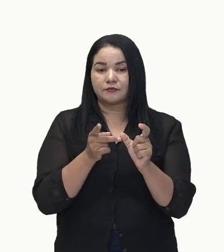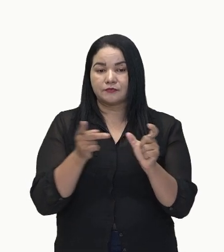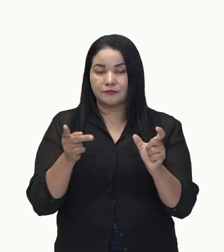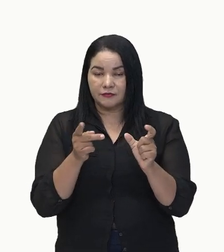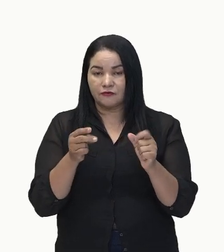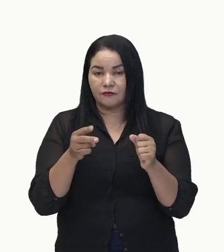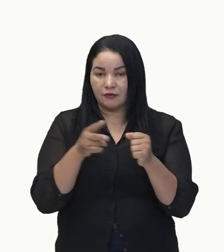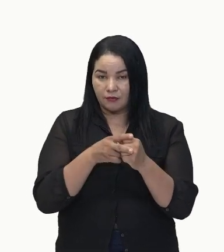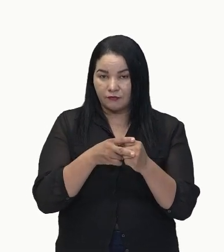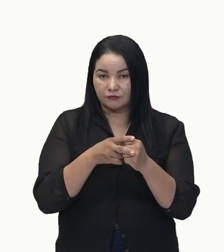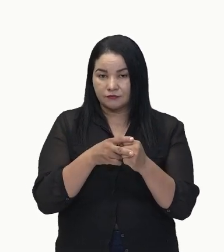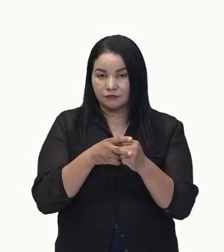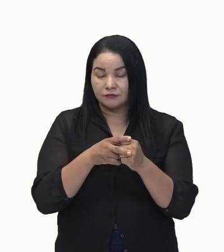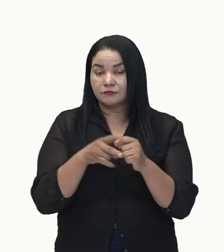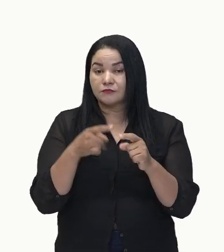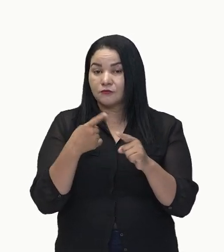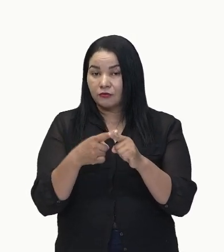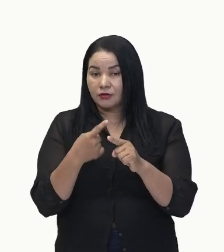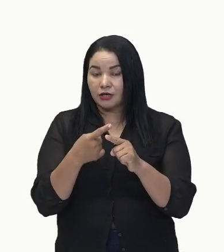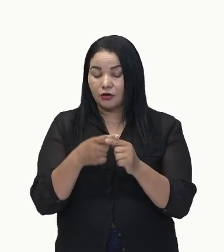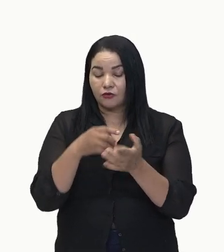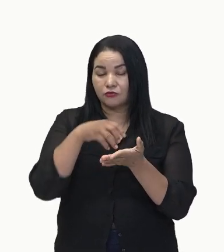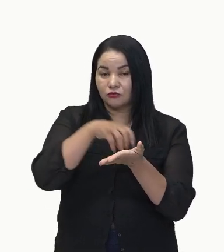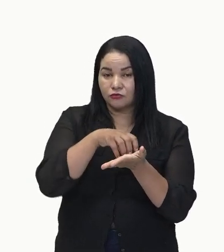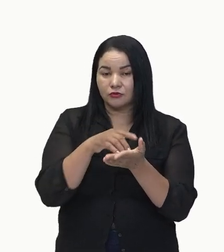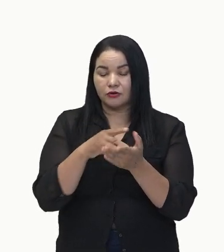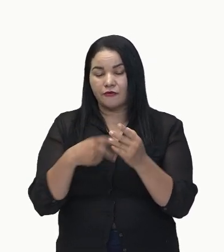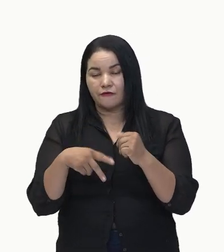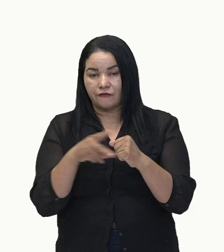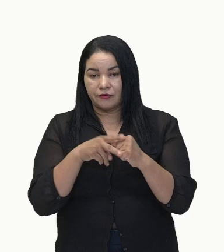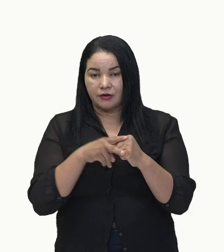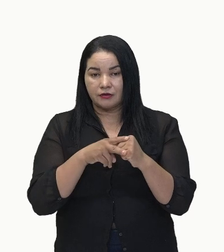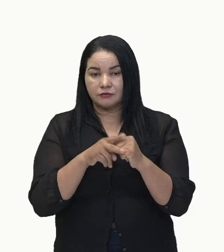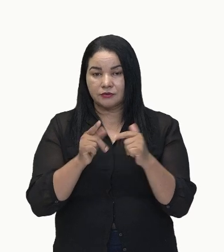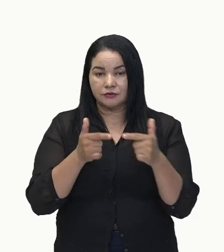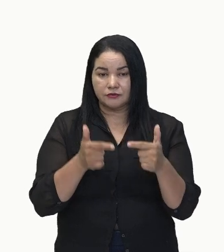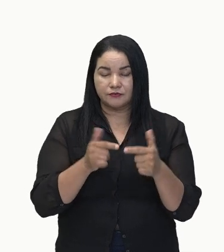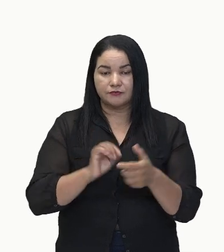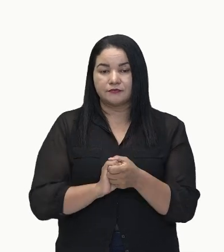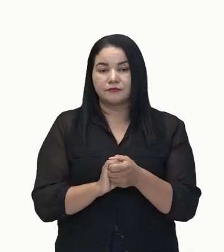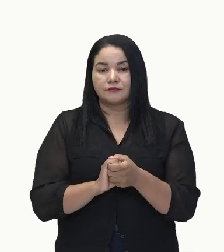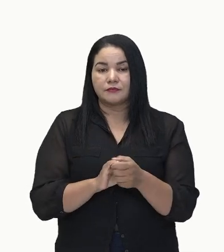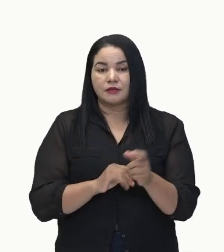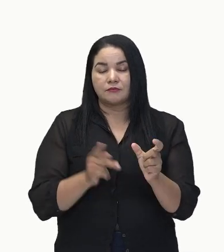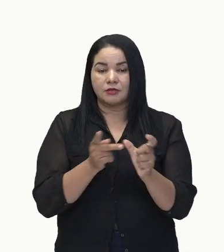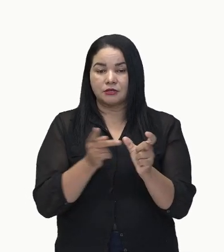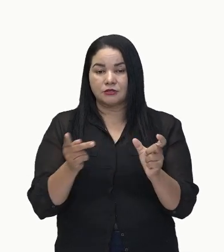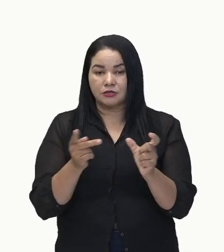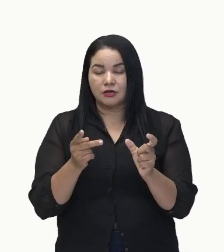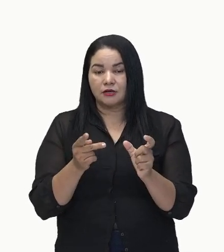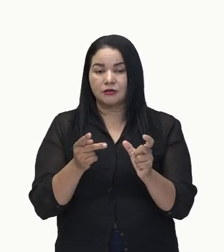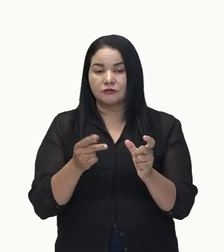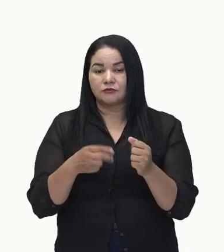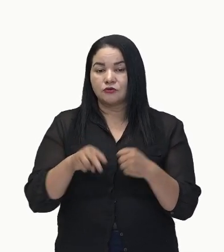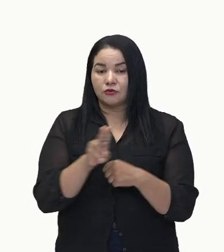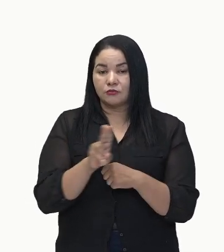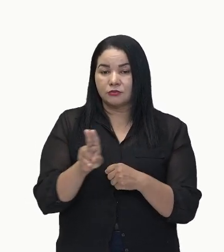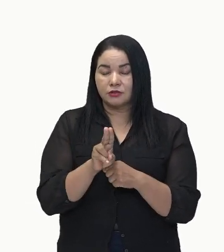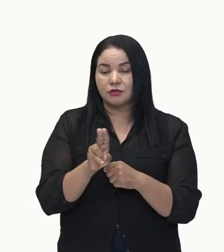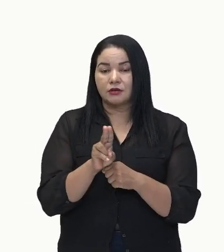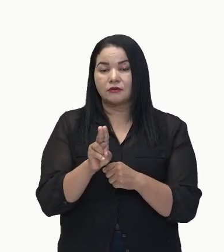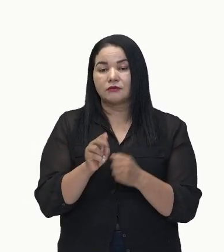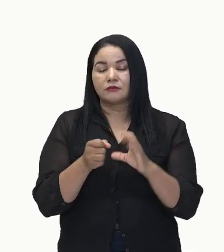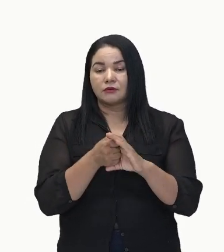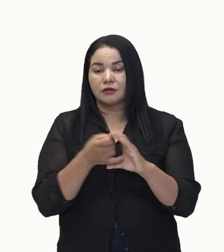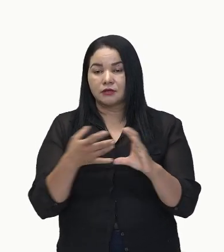verbal. Porque o núcleo é um verbo. O nominal, o nome indicando características. Temos um verbo de